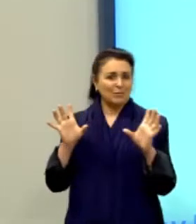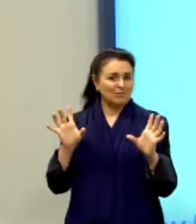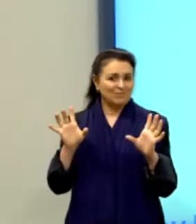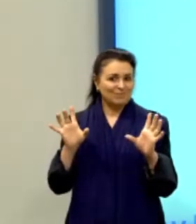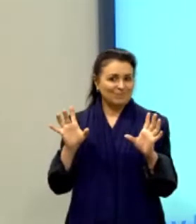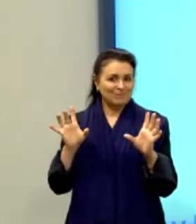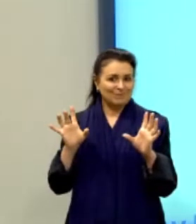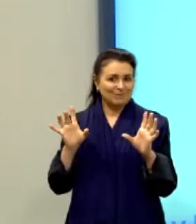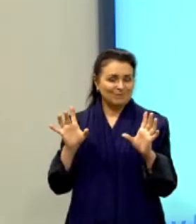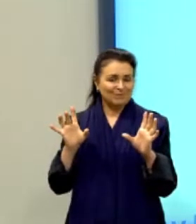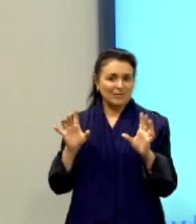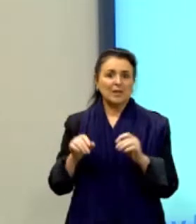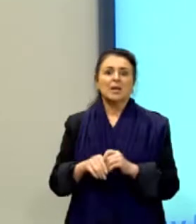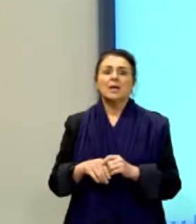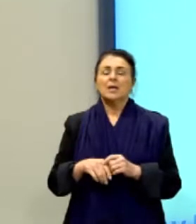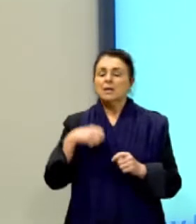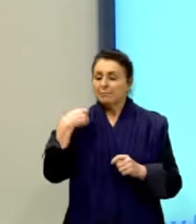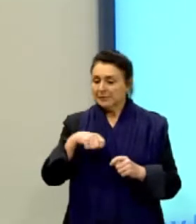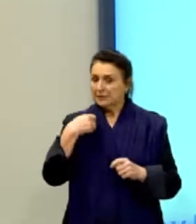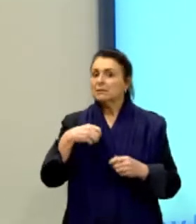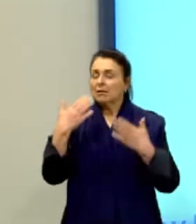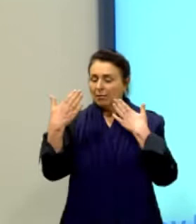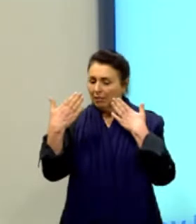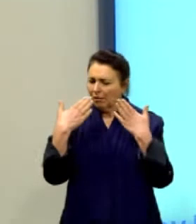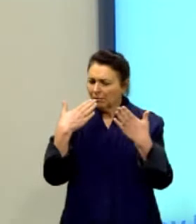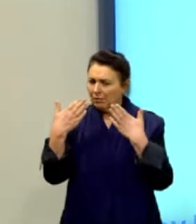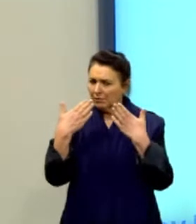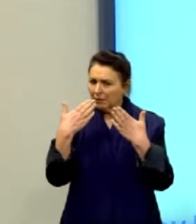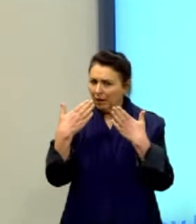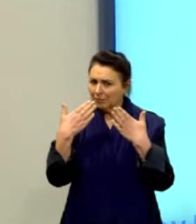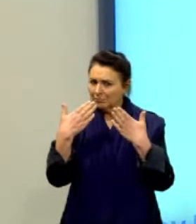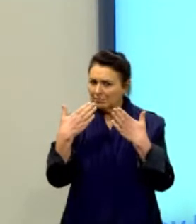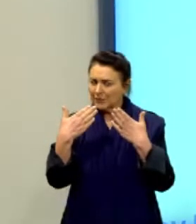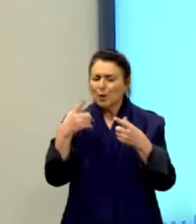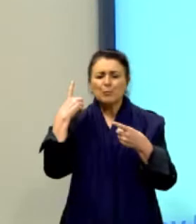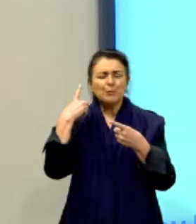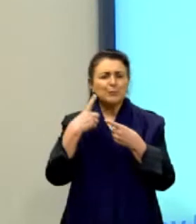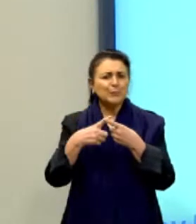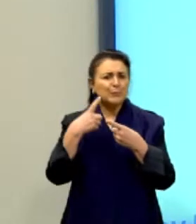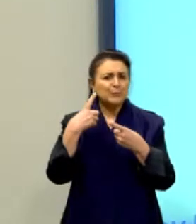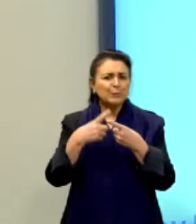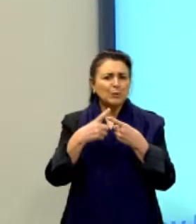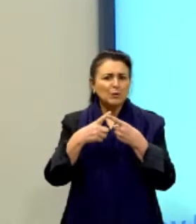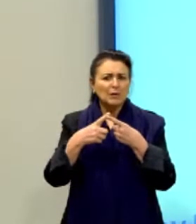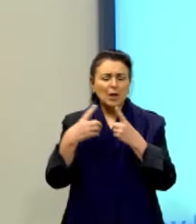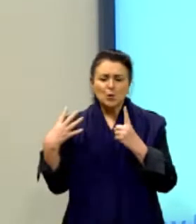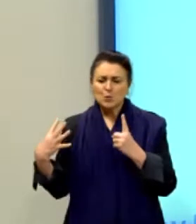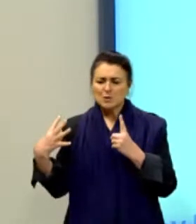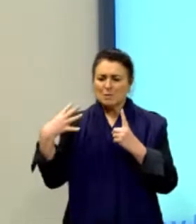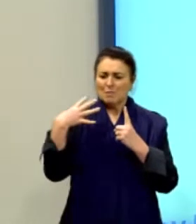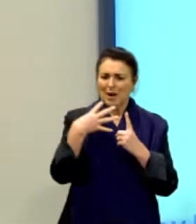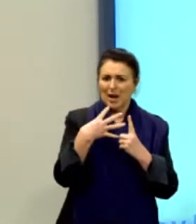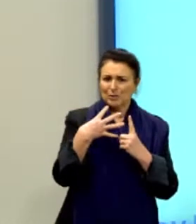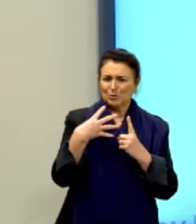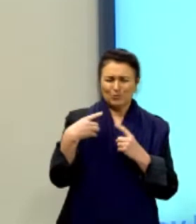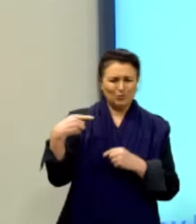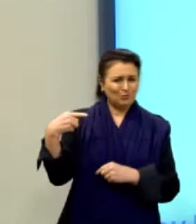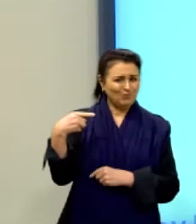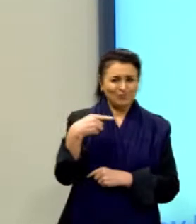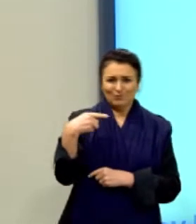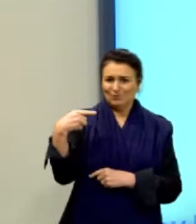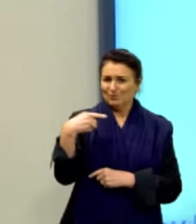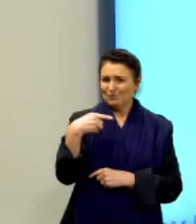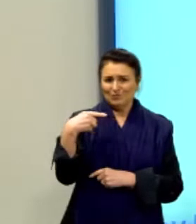convém analisar as causas e impactos negativos dessa